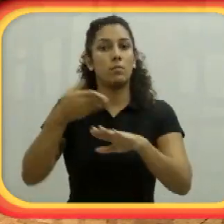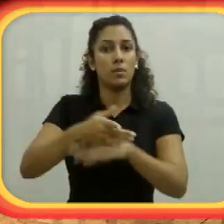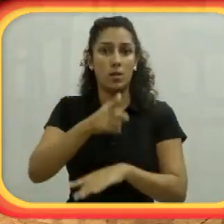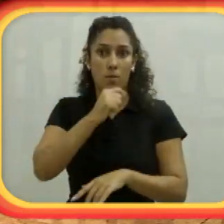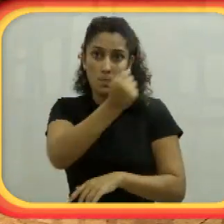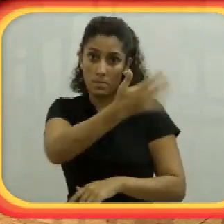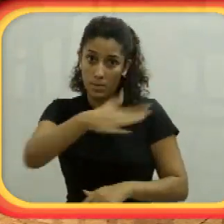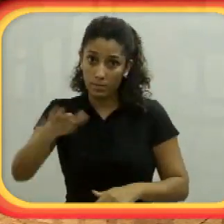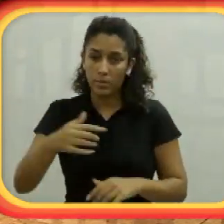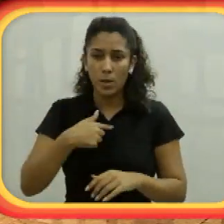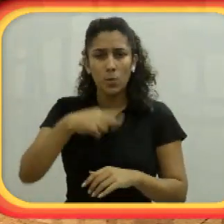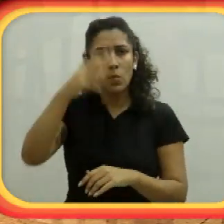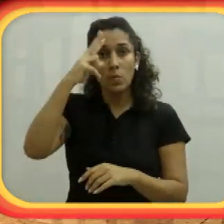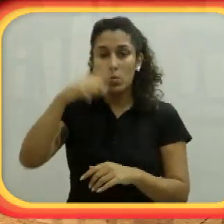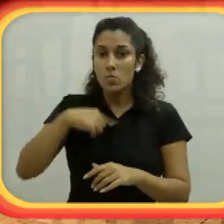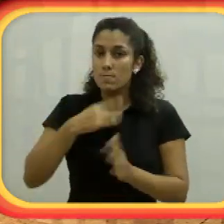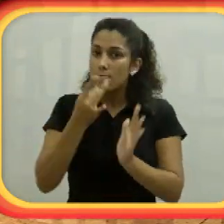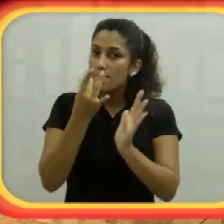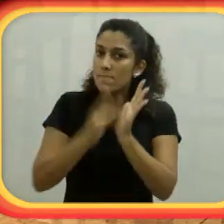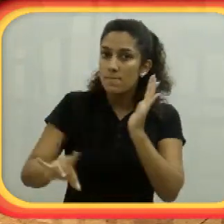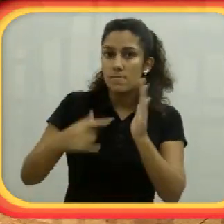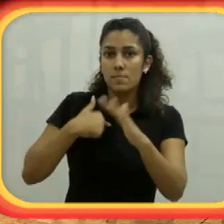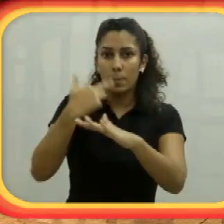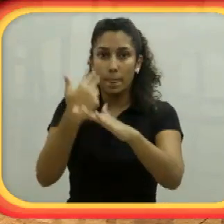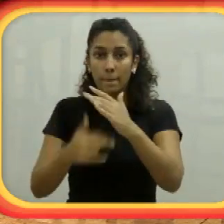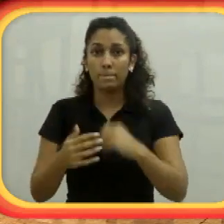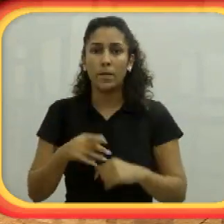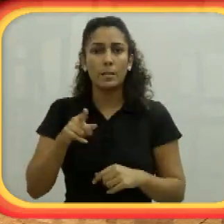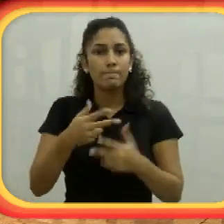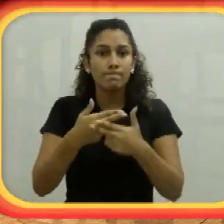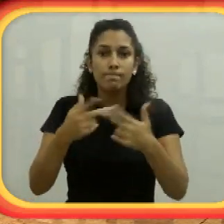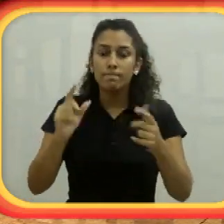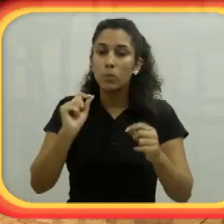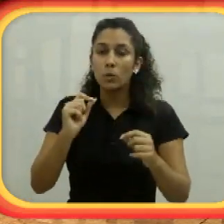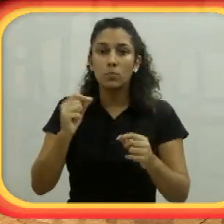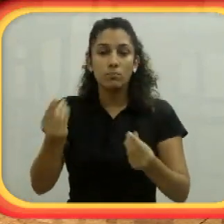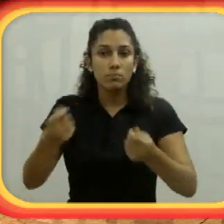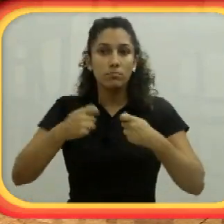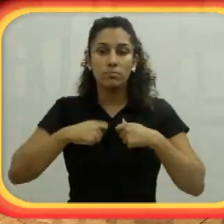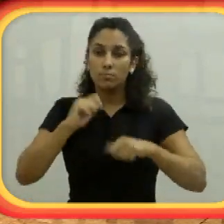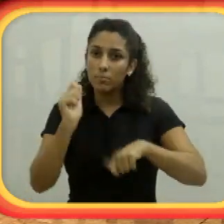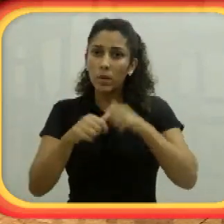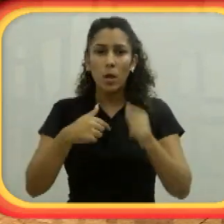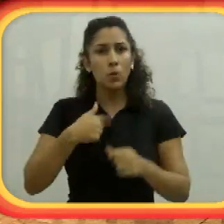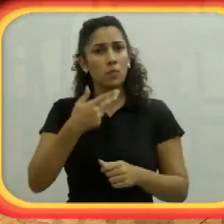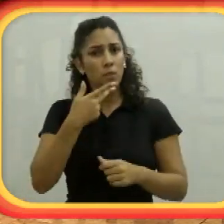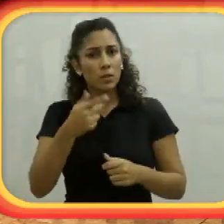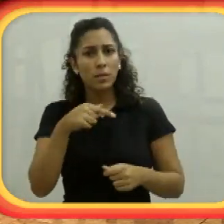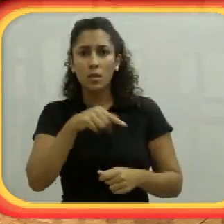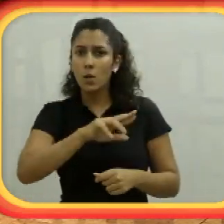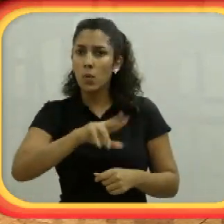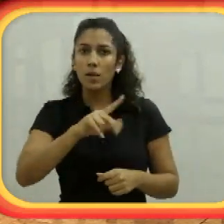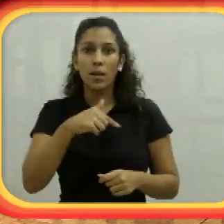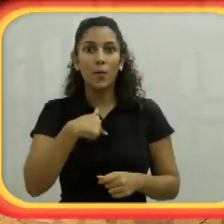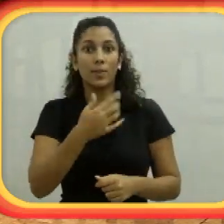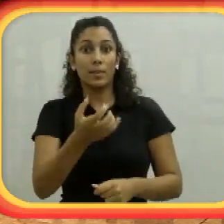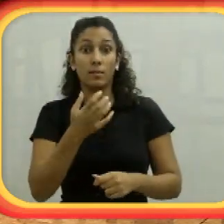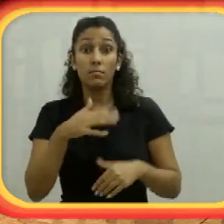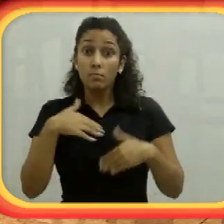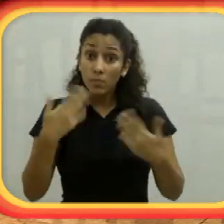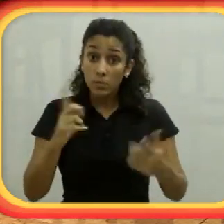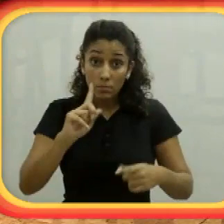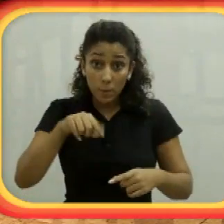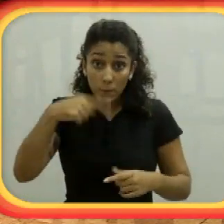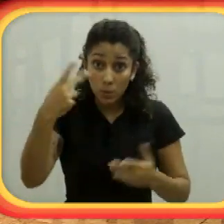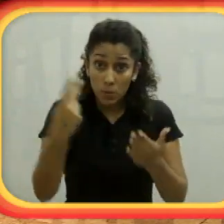Cabo, porque tem toda uma aula, um curso. Você tem que fazer aula de piscina, depois tem que entrar no mar. E eu me lembro que eu